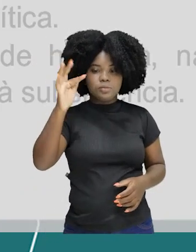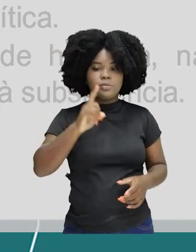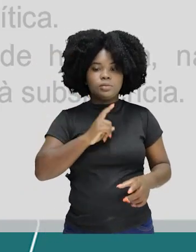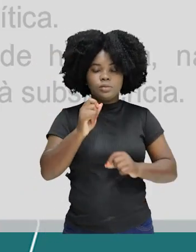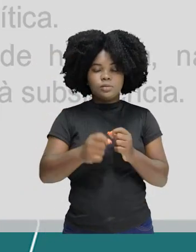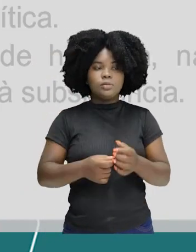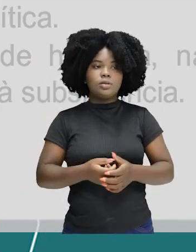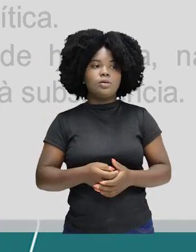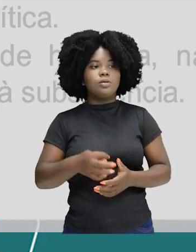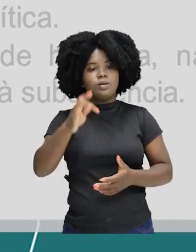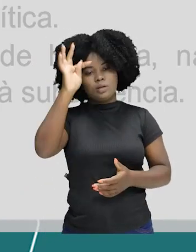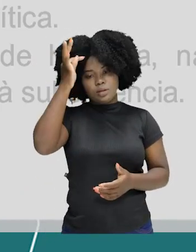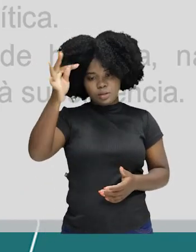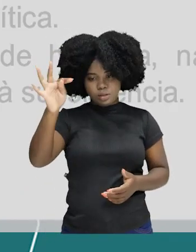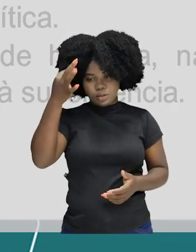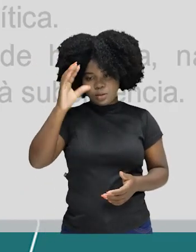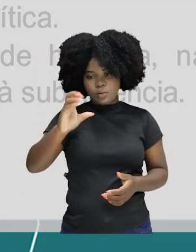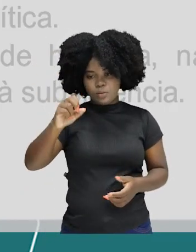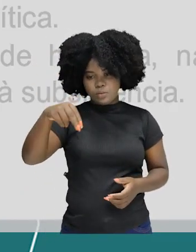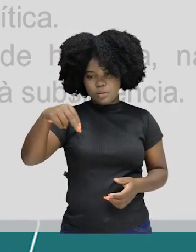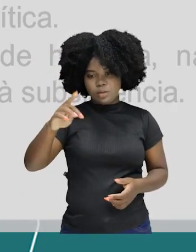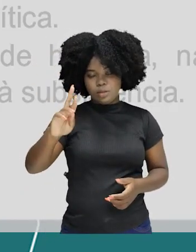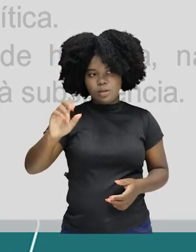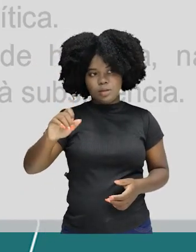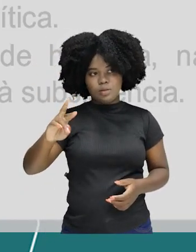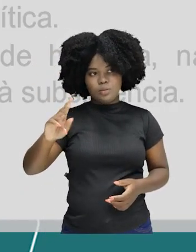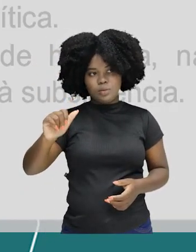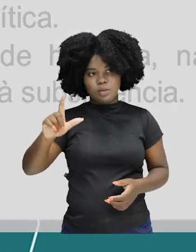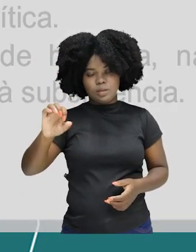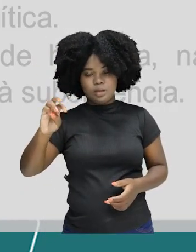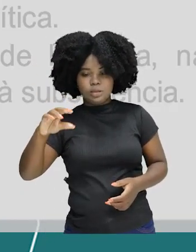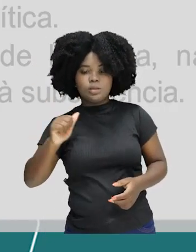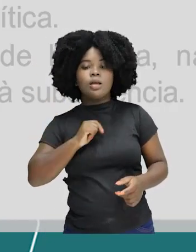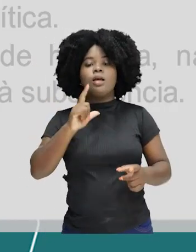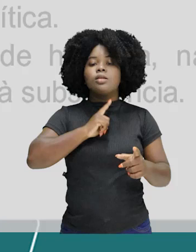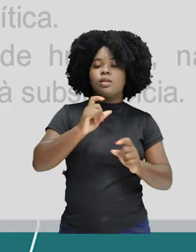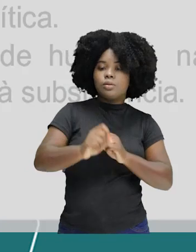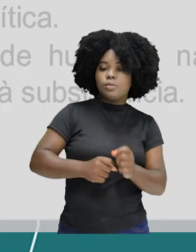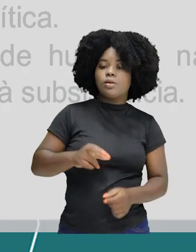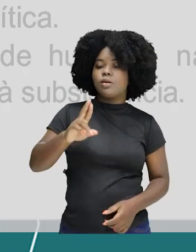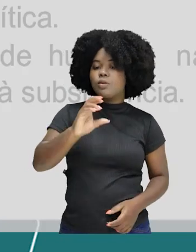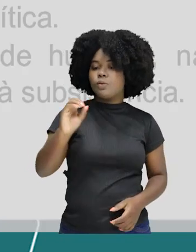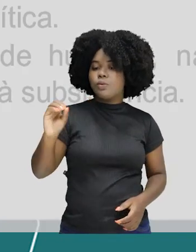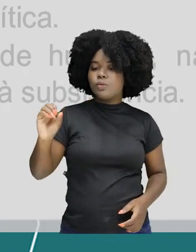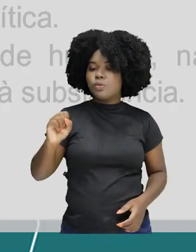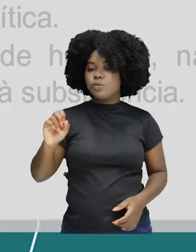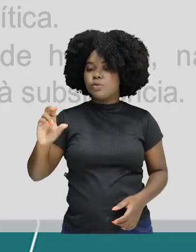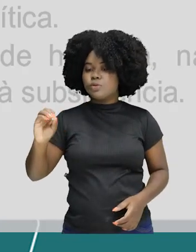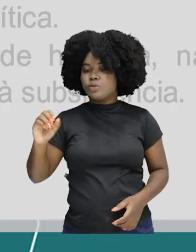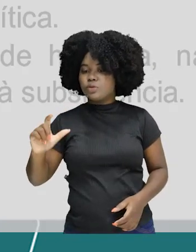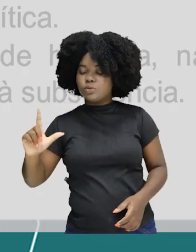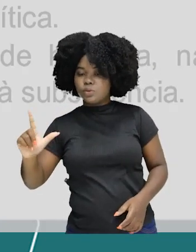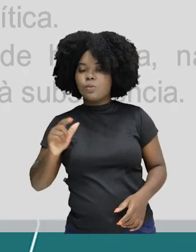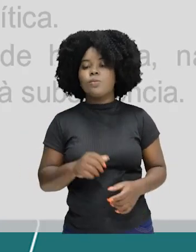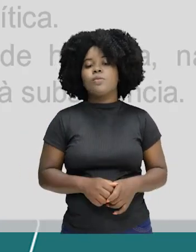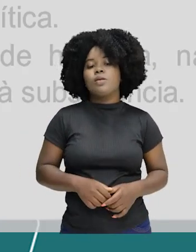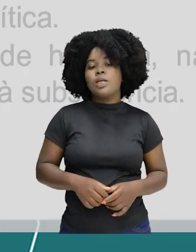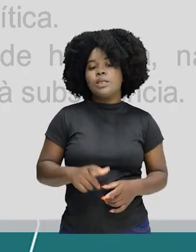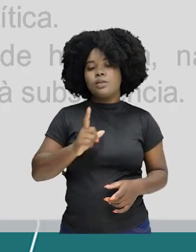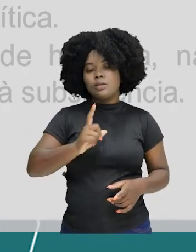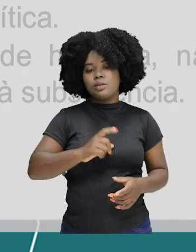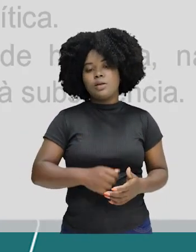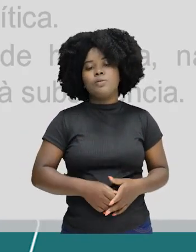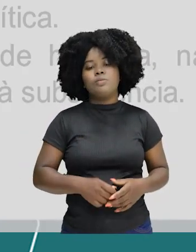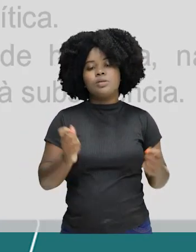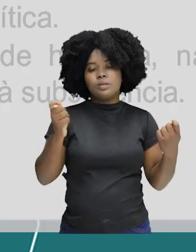a teoria contratualista. Na teoria contratualista, temos Locke e Rousseau, principalmente Locke. Trazendo ali as garantias individuais,